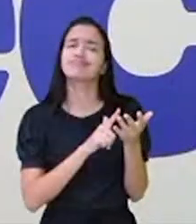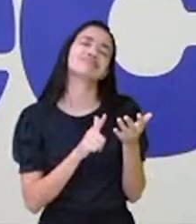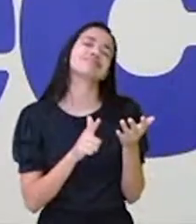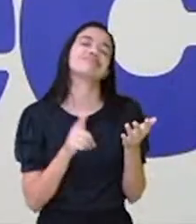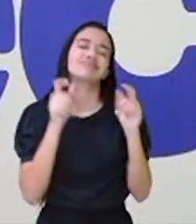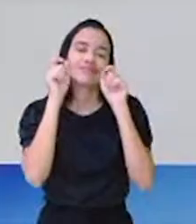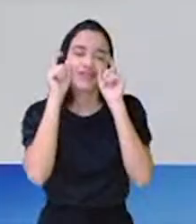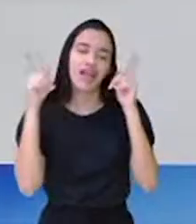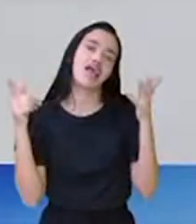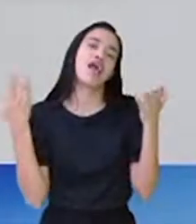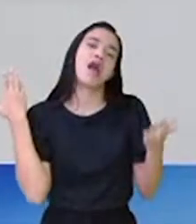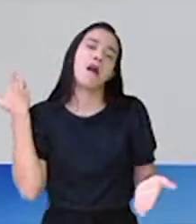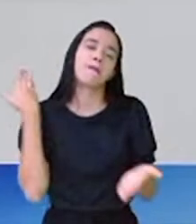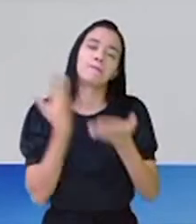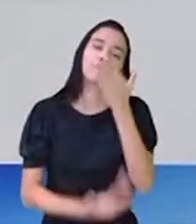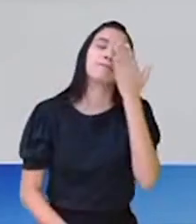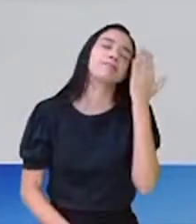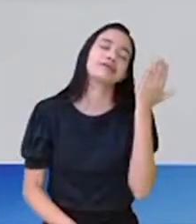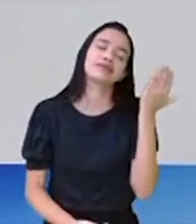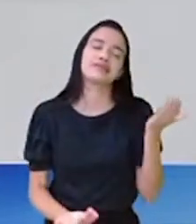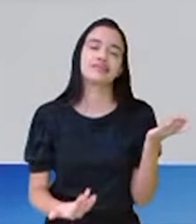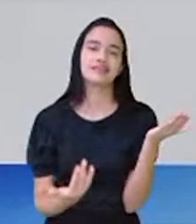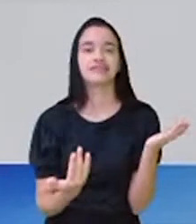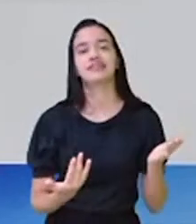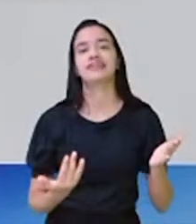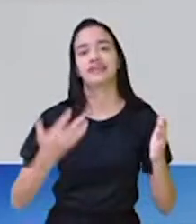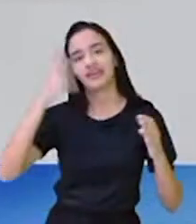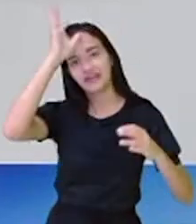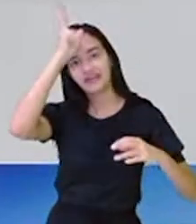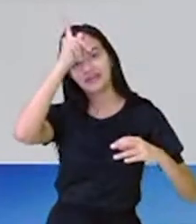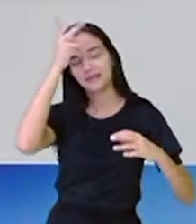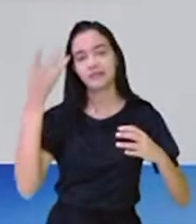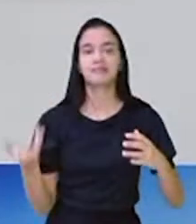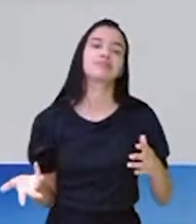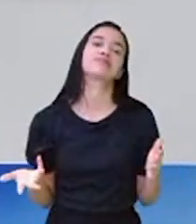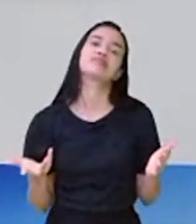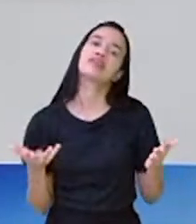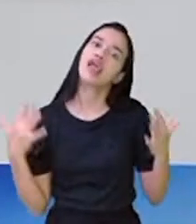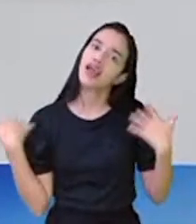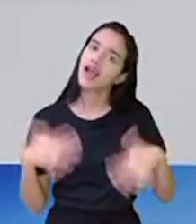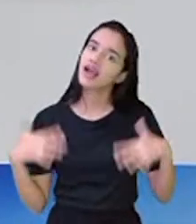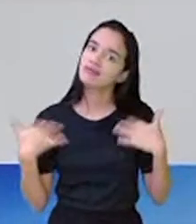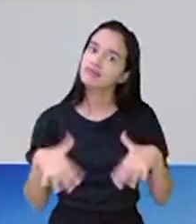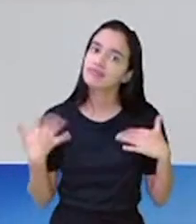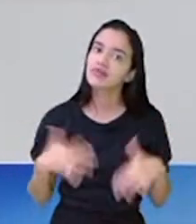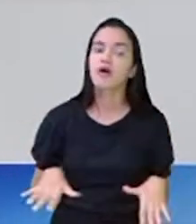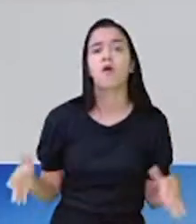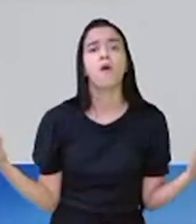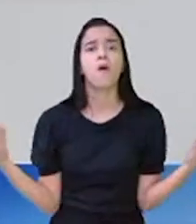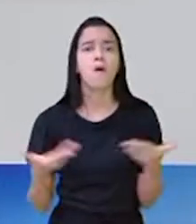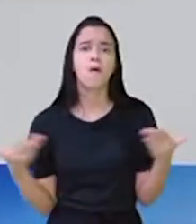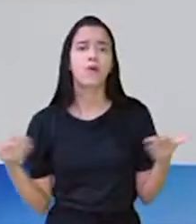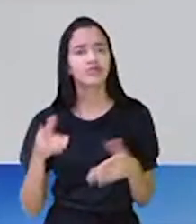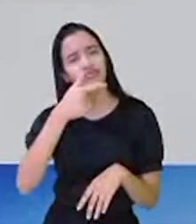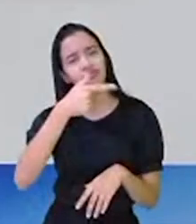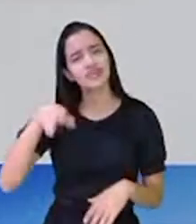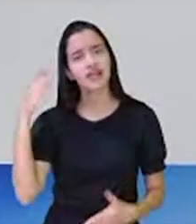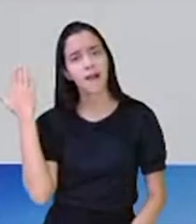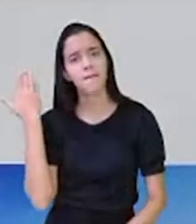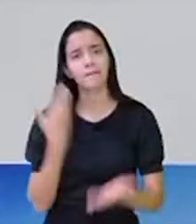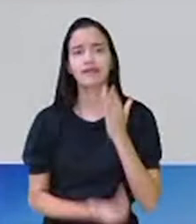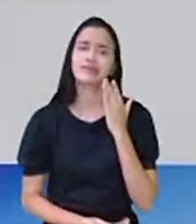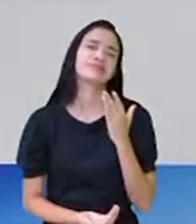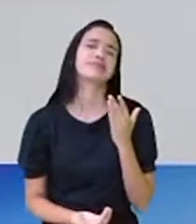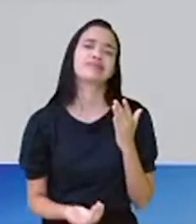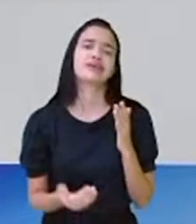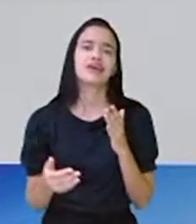mundo. Perderam a entrada de Carijó. Foi. Gente, logo hoje vocês perderam. Carijó